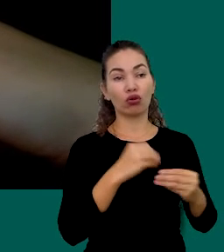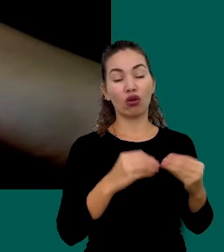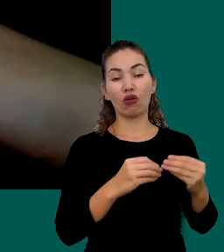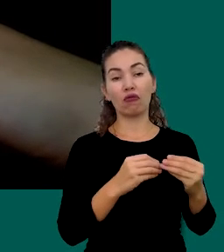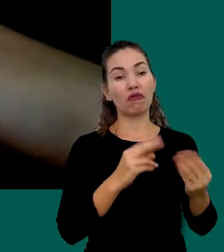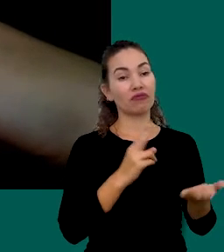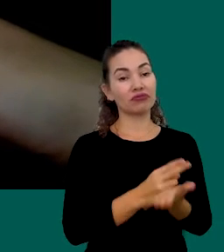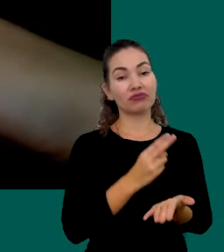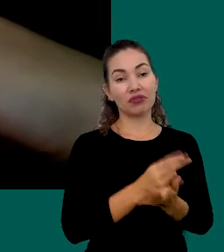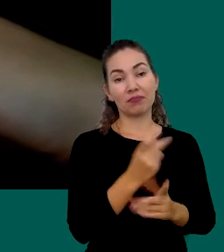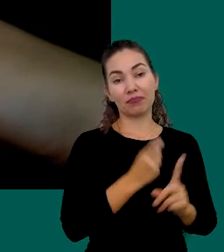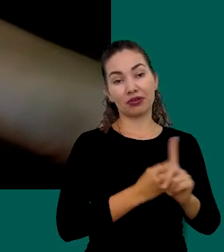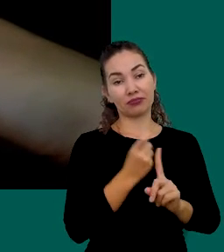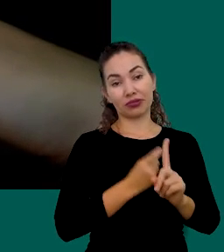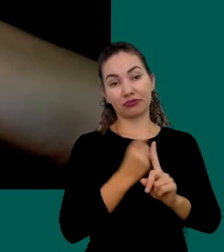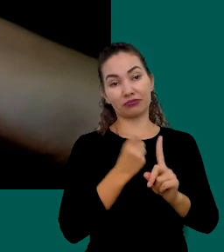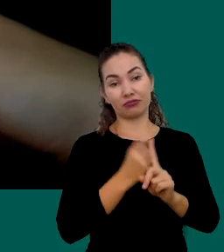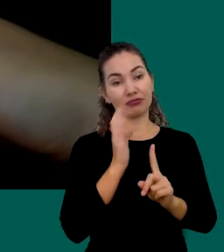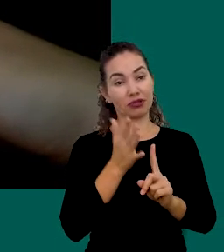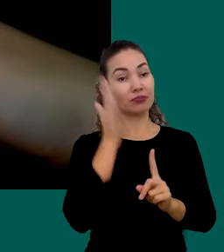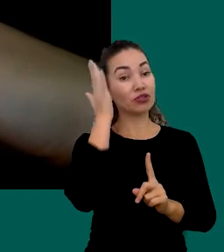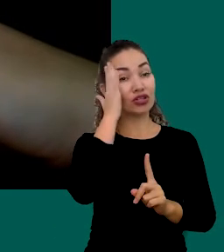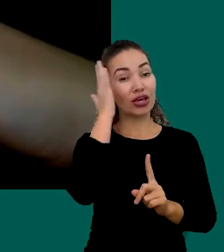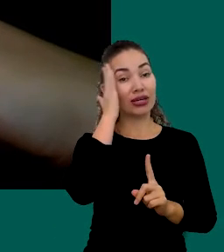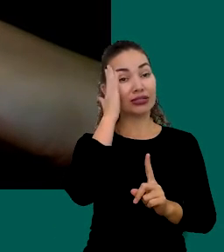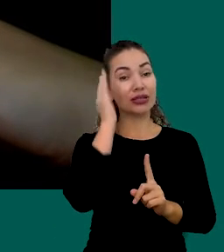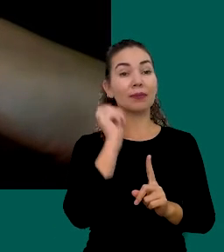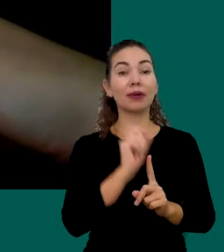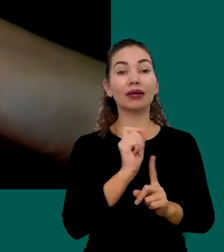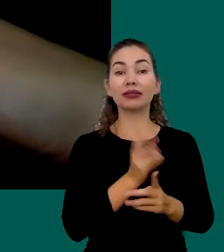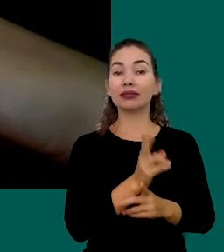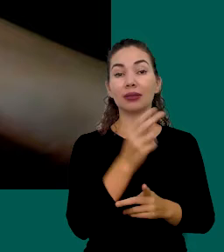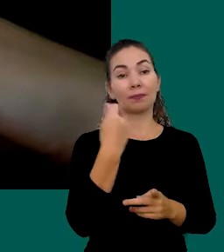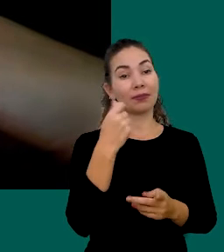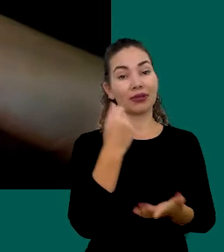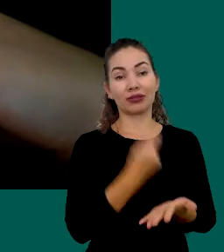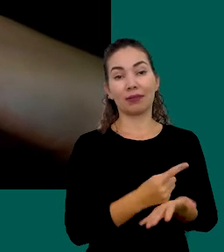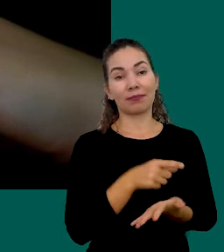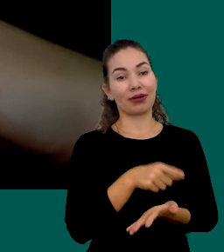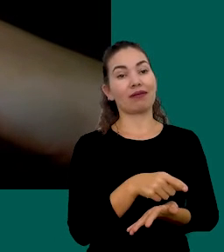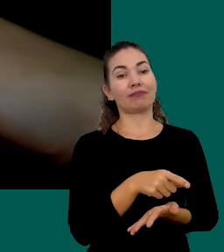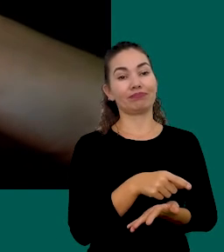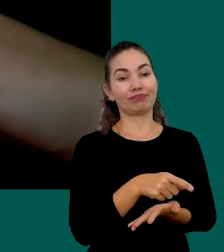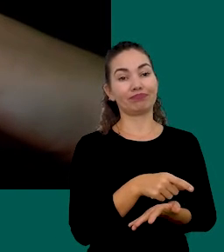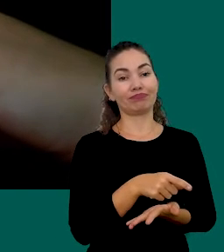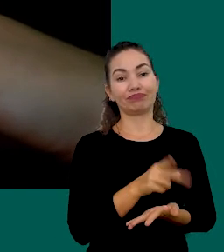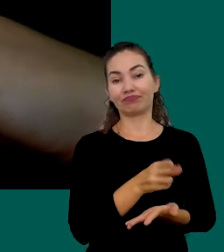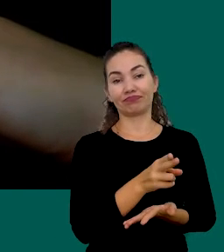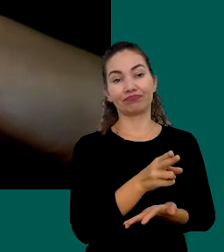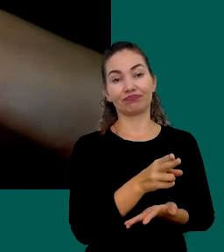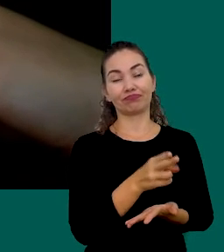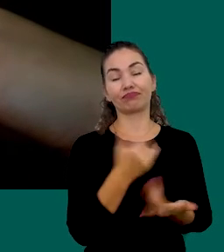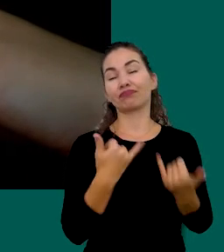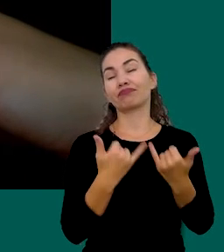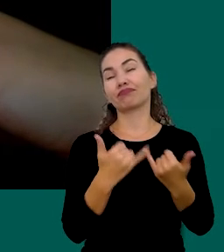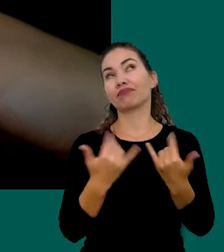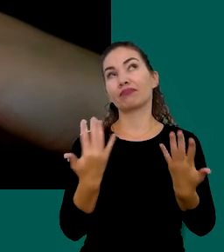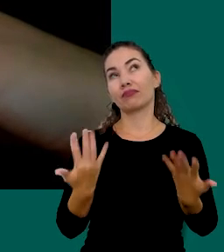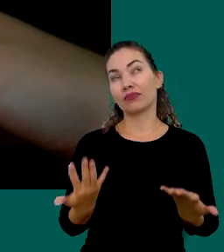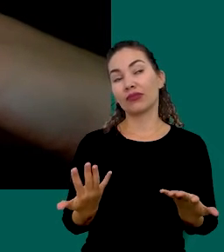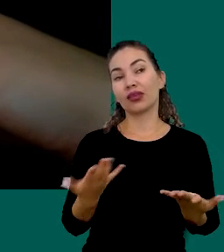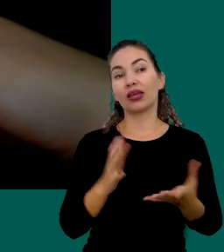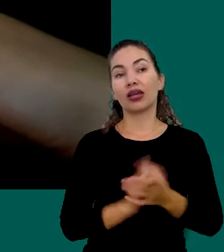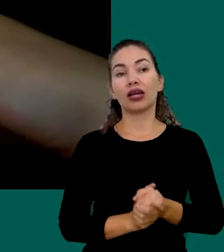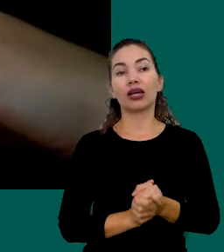Repetem Todo Mês Você Já Sabe Que Sempre Tem Que Pagá-las Como Por Exemplo